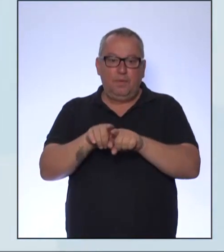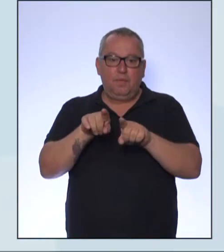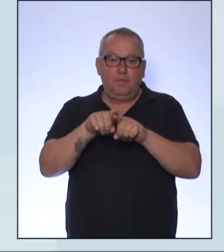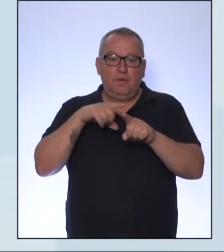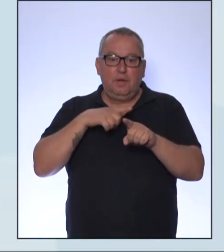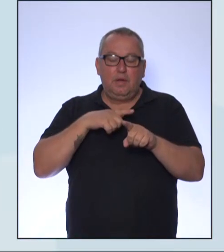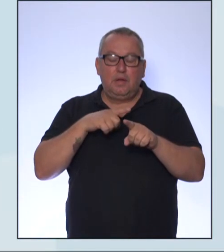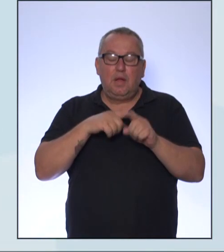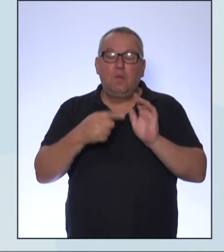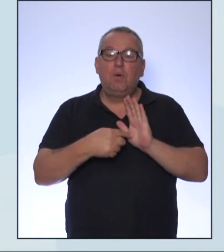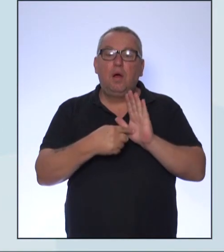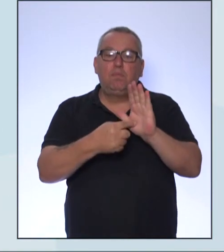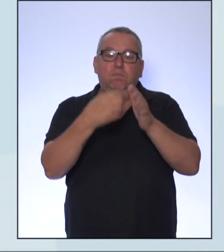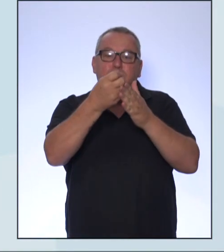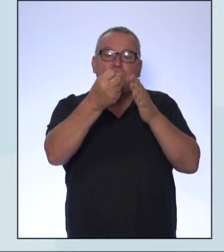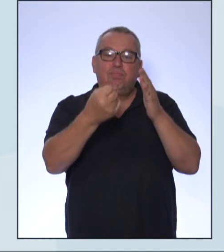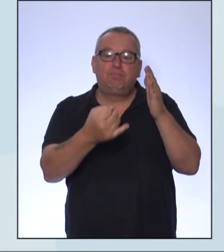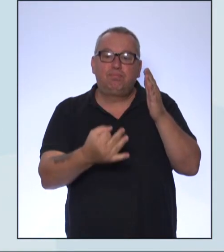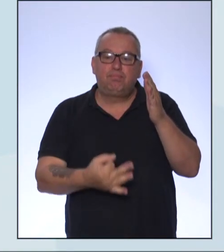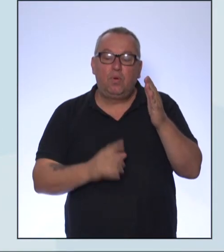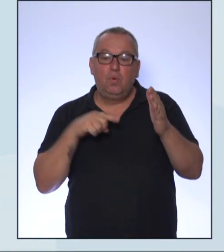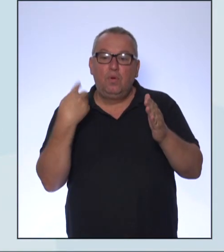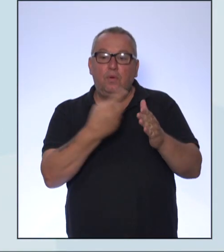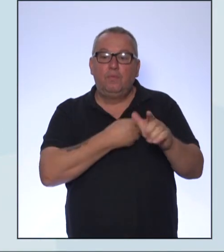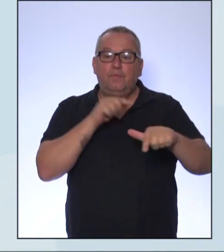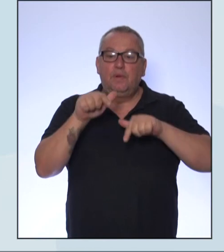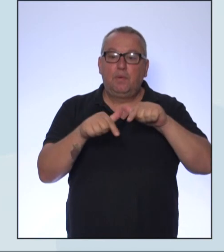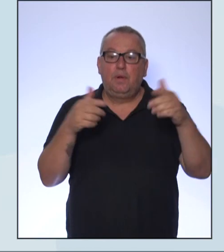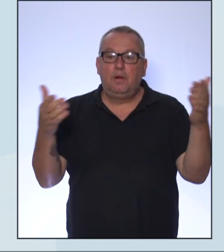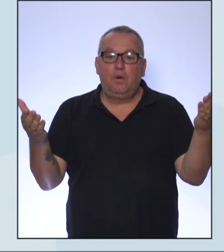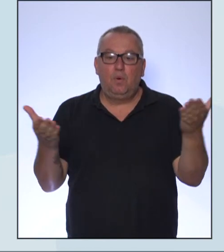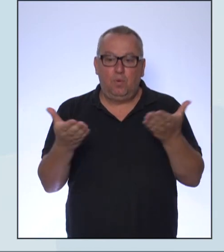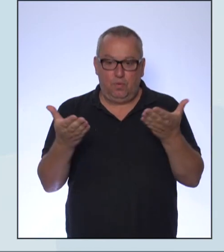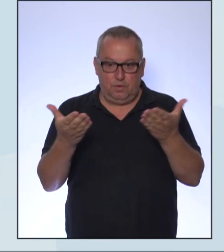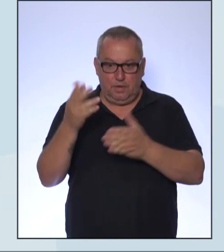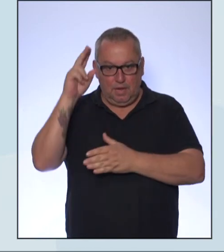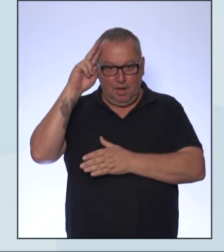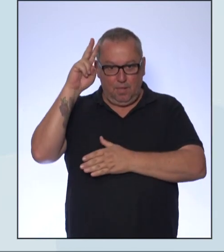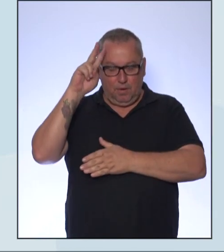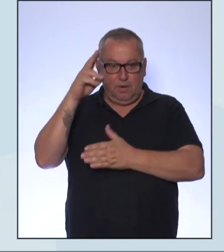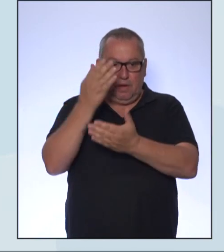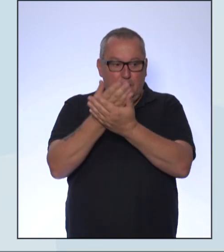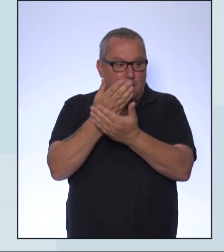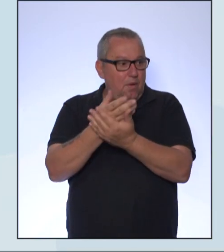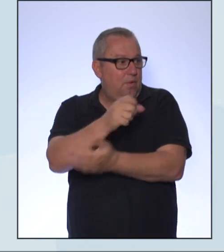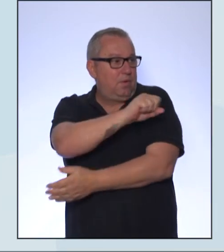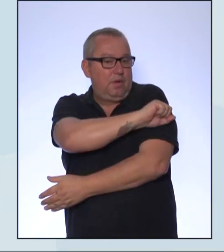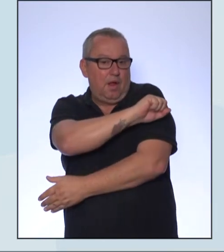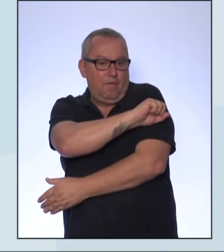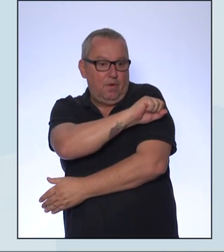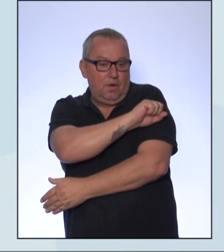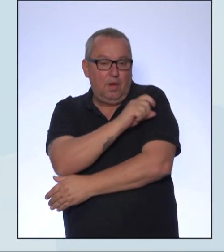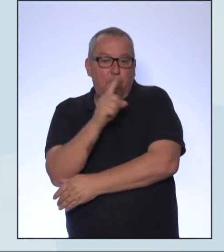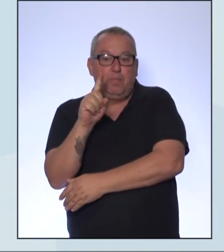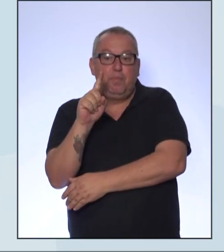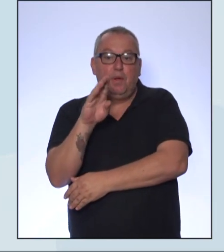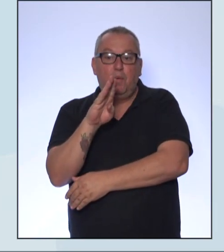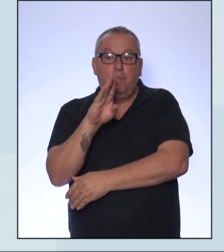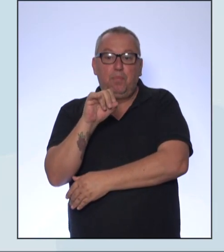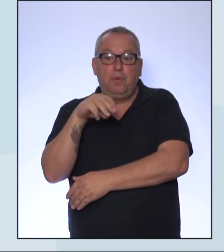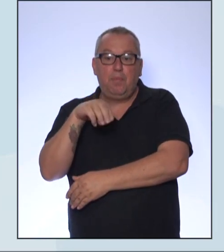uma breve apresentação do que vamos trabalhar no dia de hoje. Então, lembrando que essa aula é do oitavo ano, primeiro bimestre.